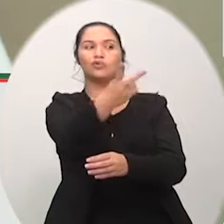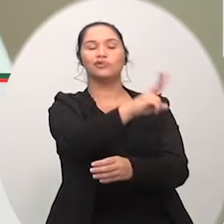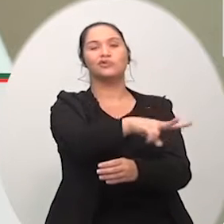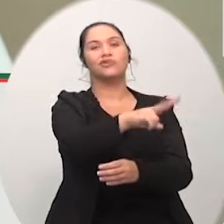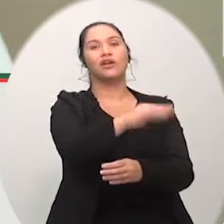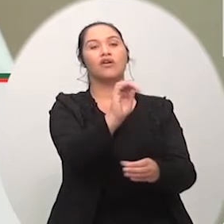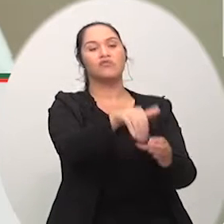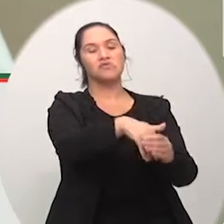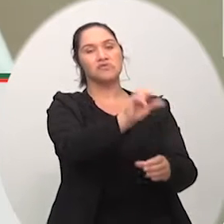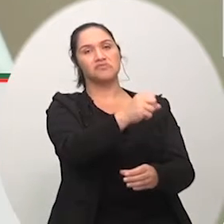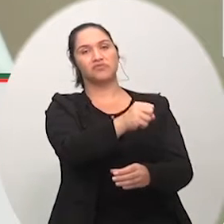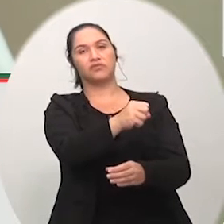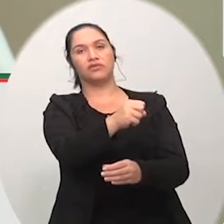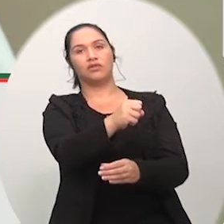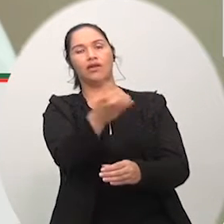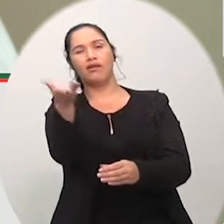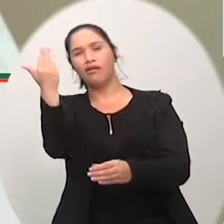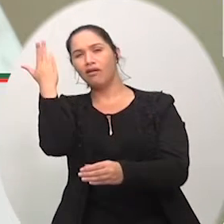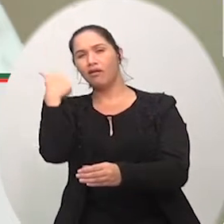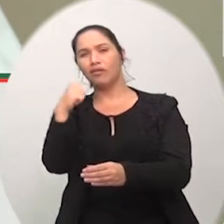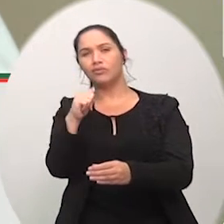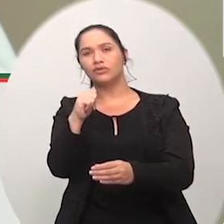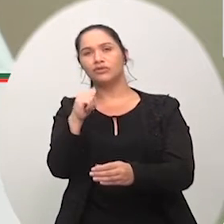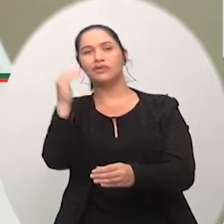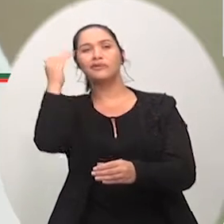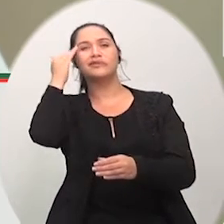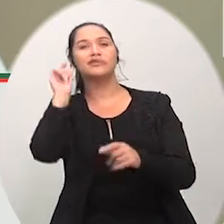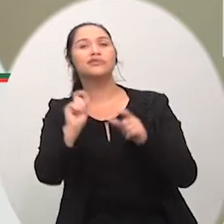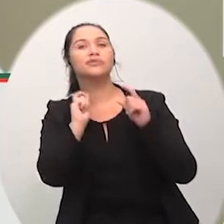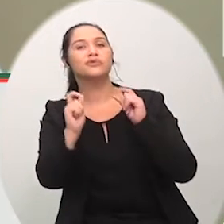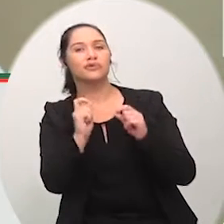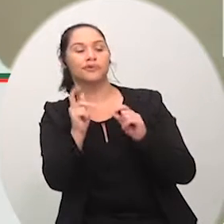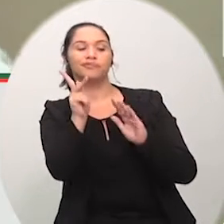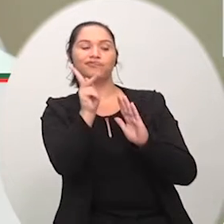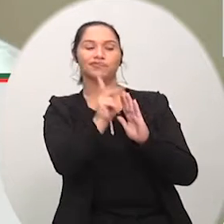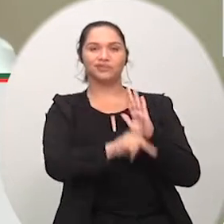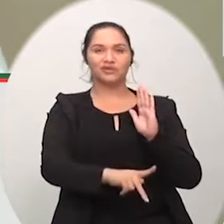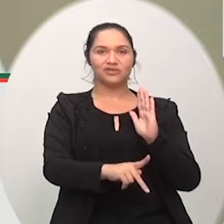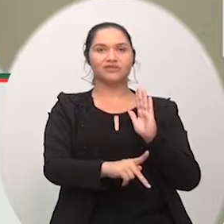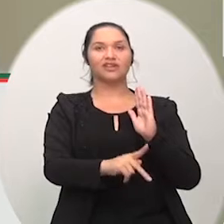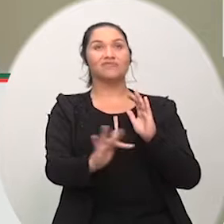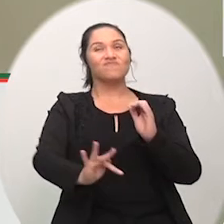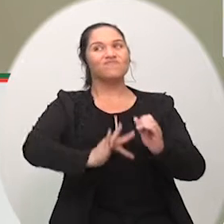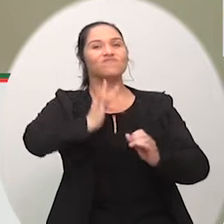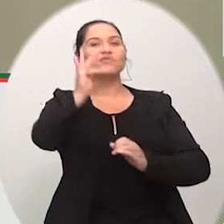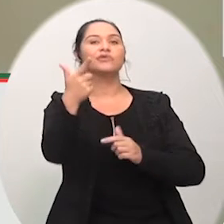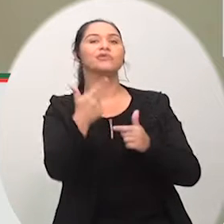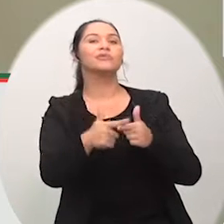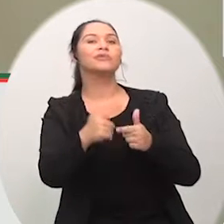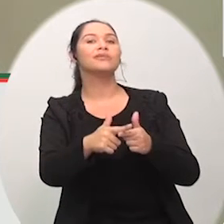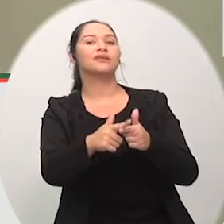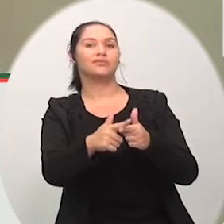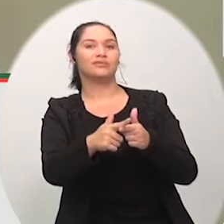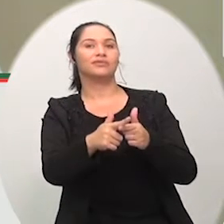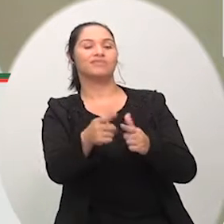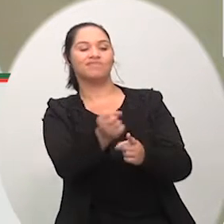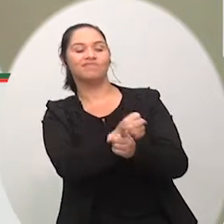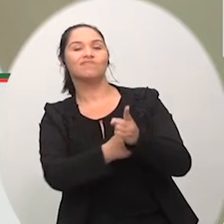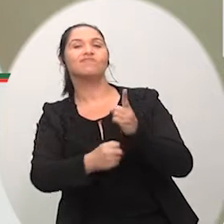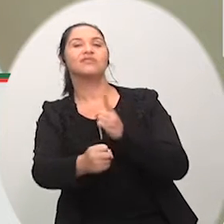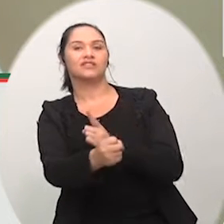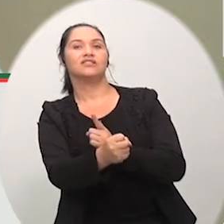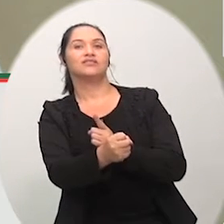favor desse projeto. Nós já sabíamos, naquela época, que aquele projeto ia trazer problemas à sociedade